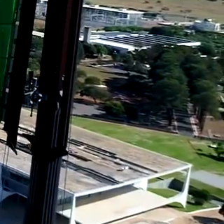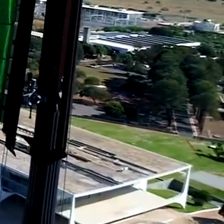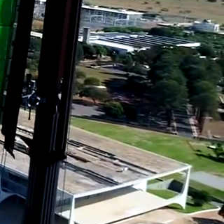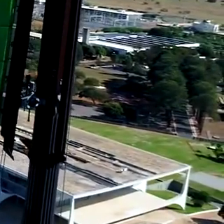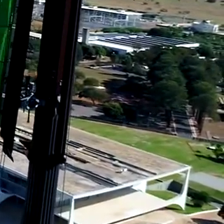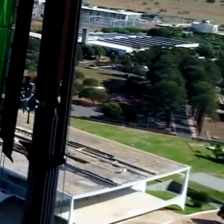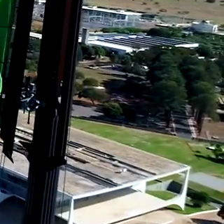A gente fica